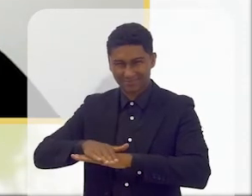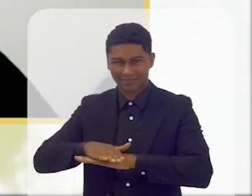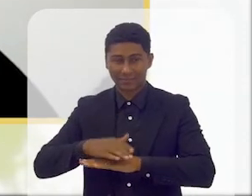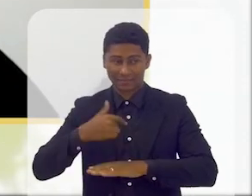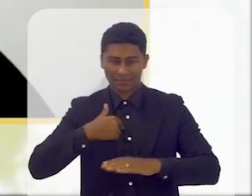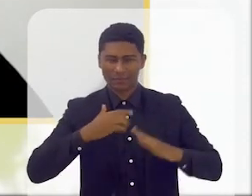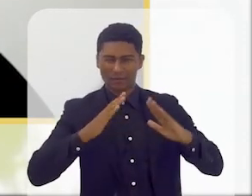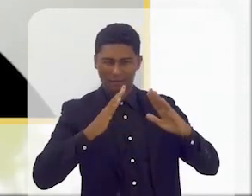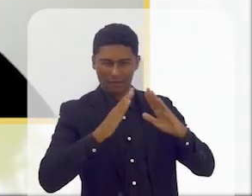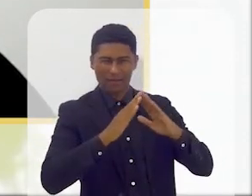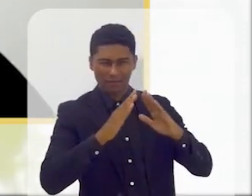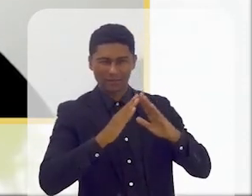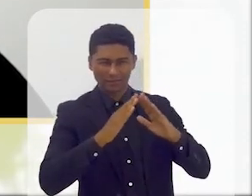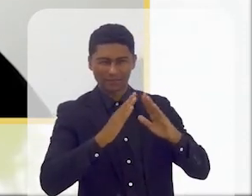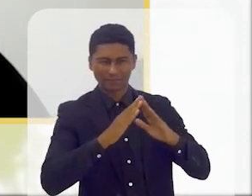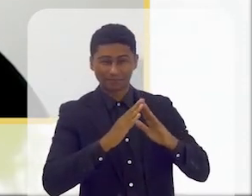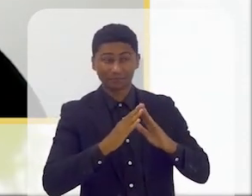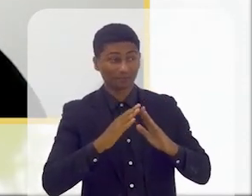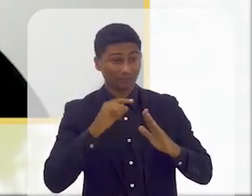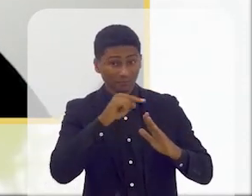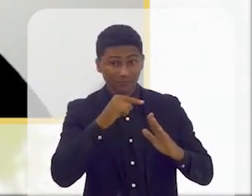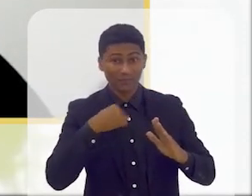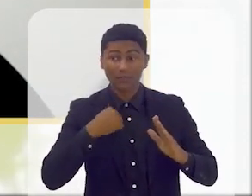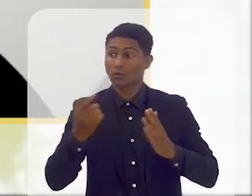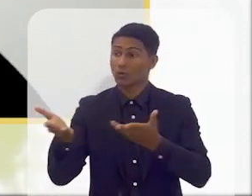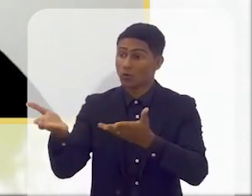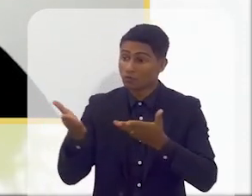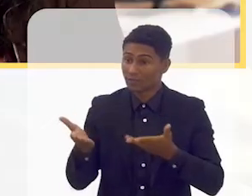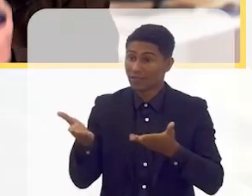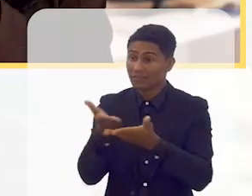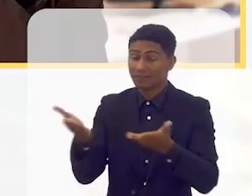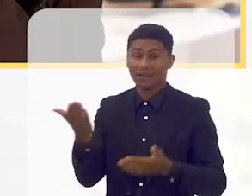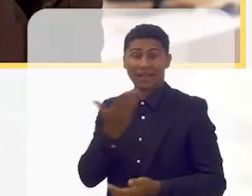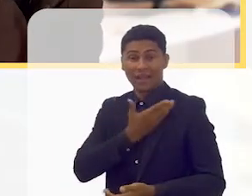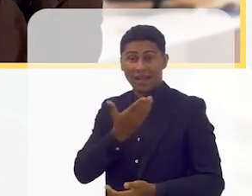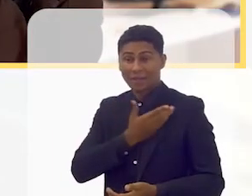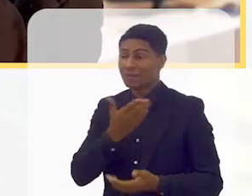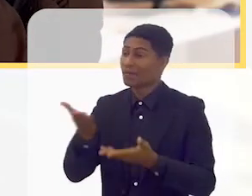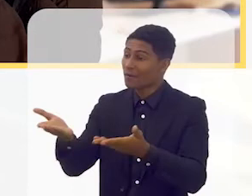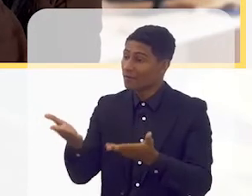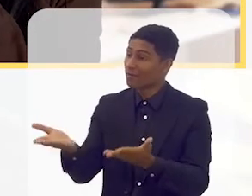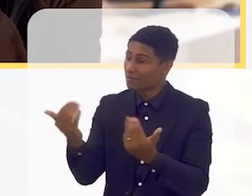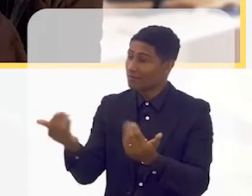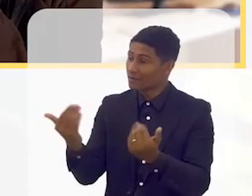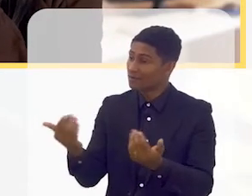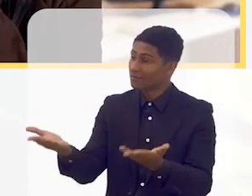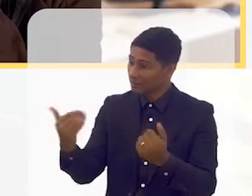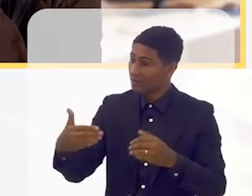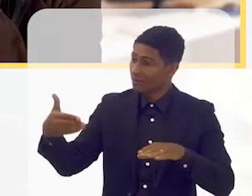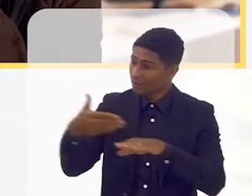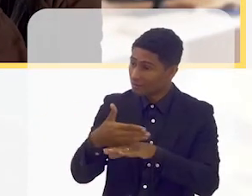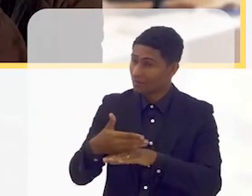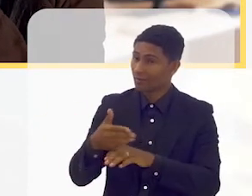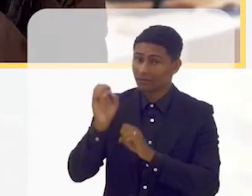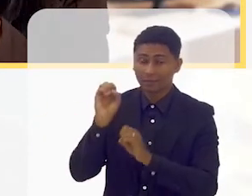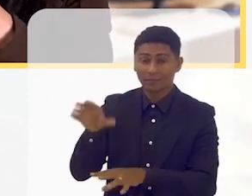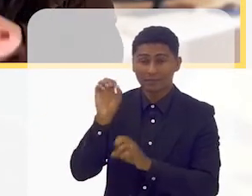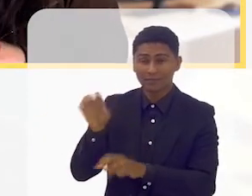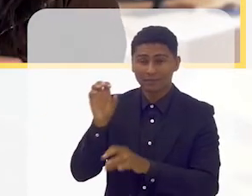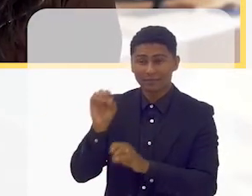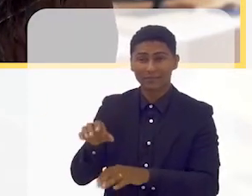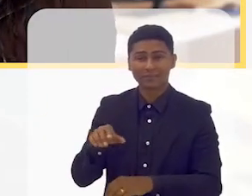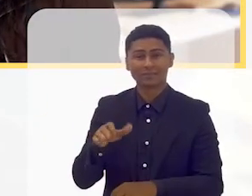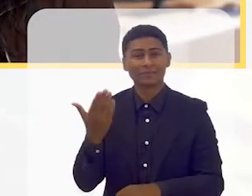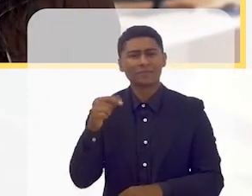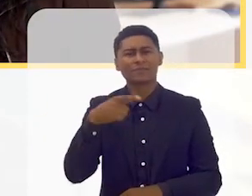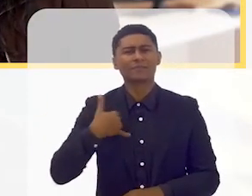casa a nossa escola e a escola onde eu ensinava numa maneira mais simples os meninos quantos